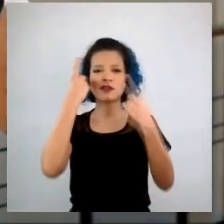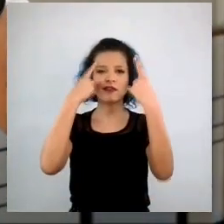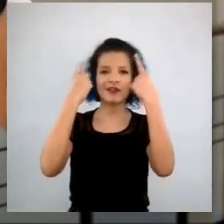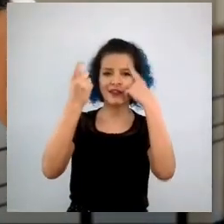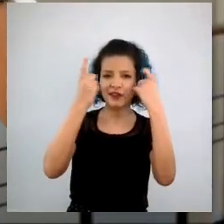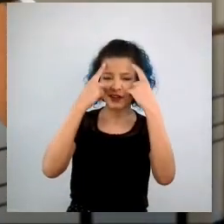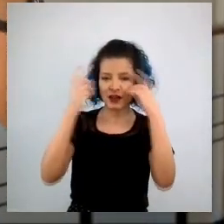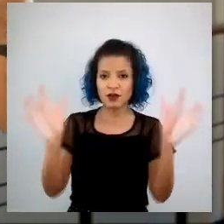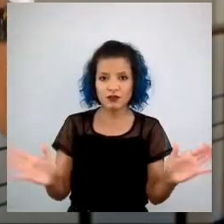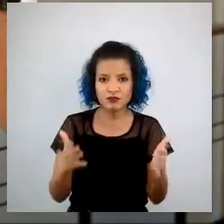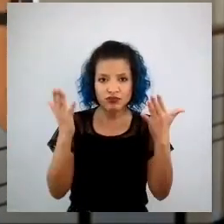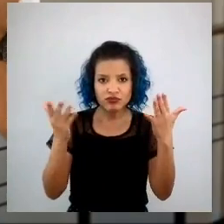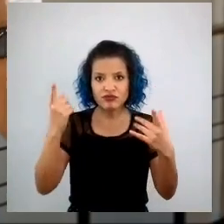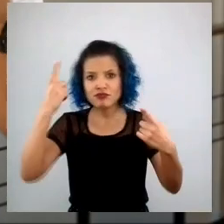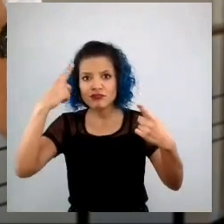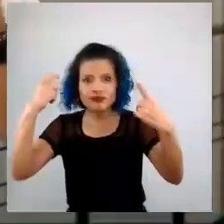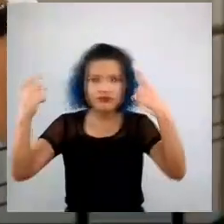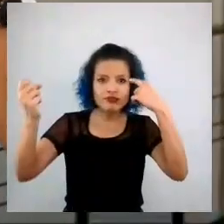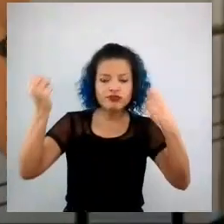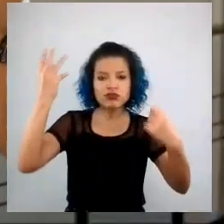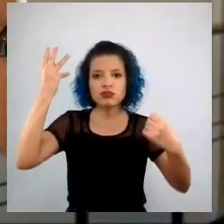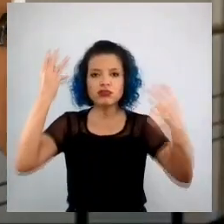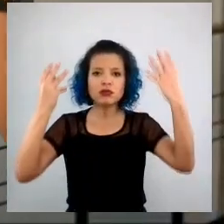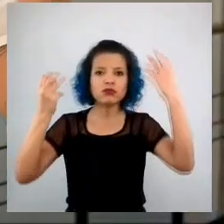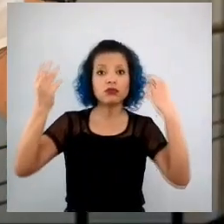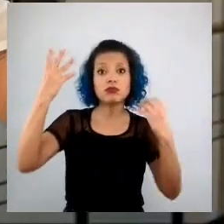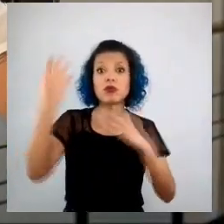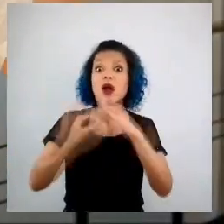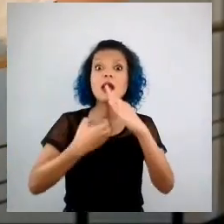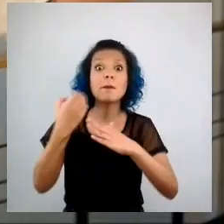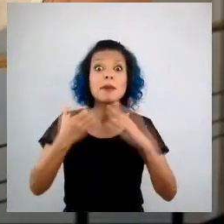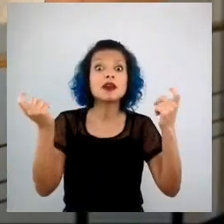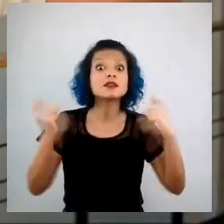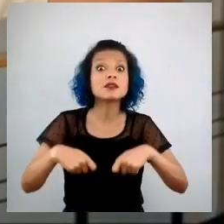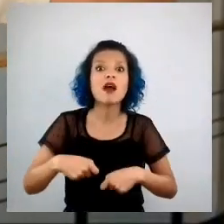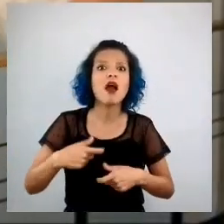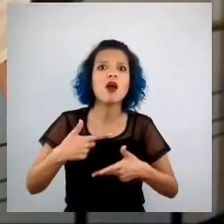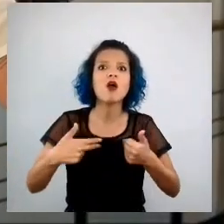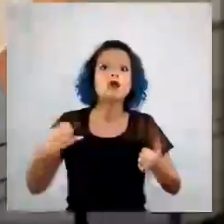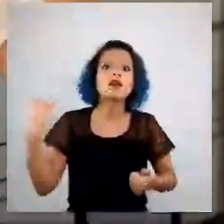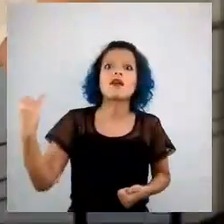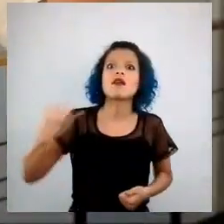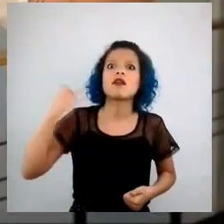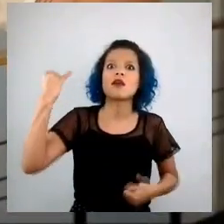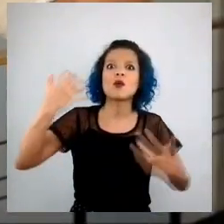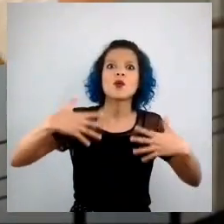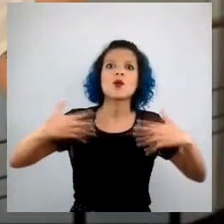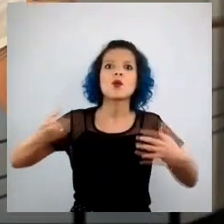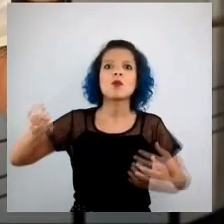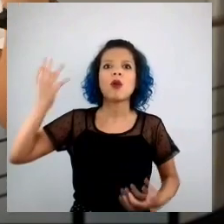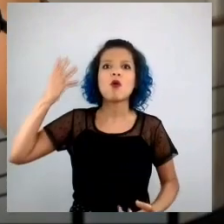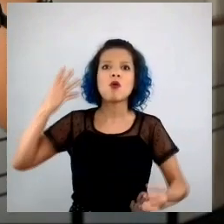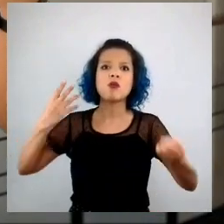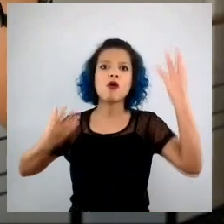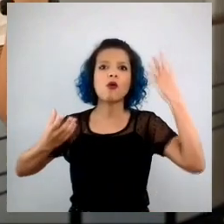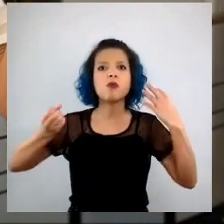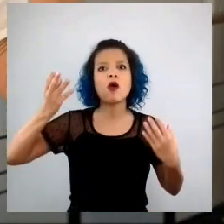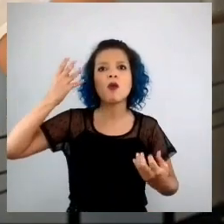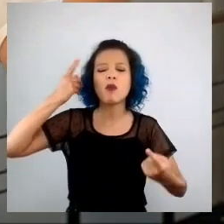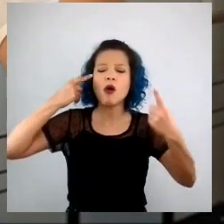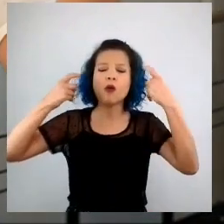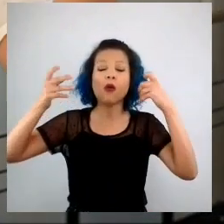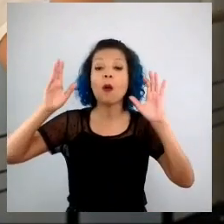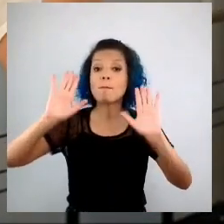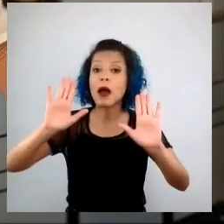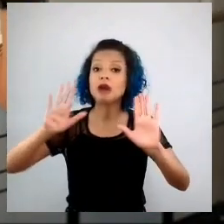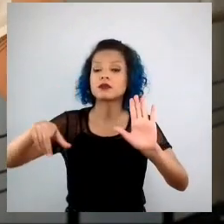empresas que são capazes de criar ideias extremamente relevantes de forma constante desde que você domine esse